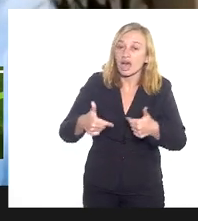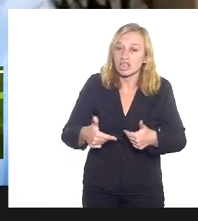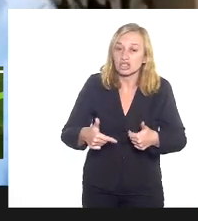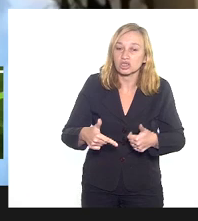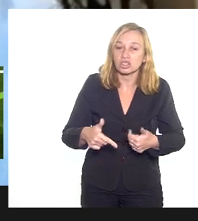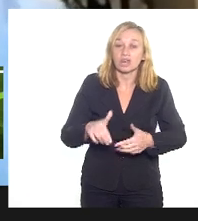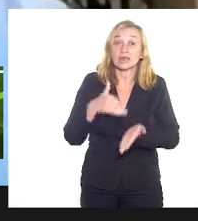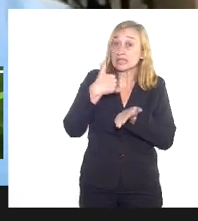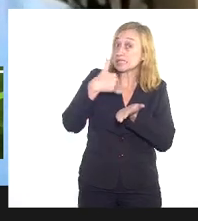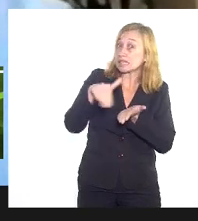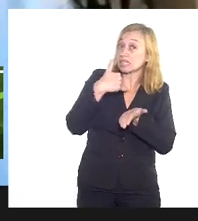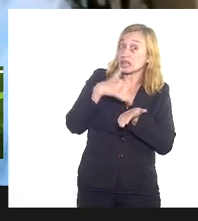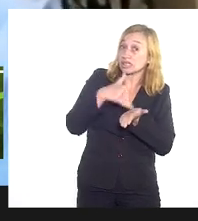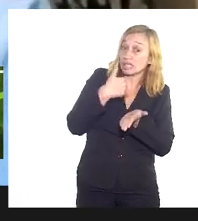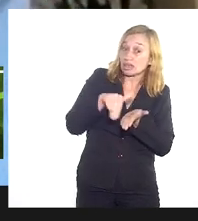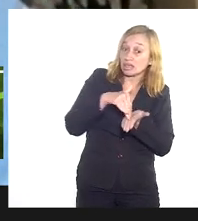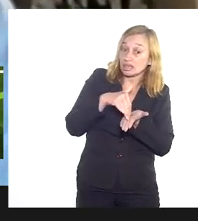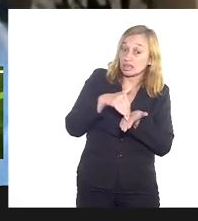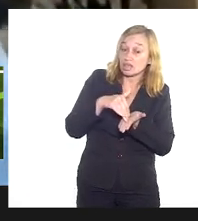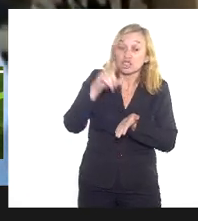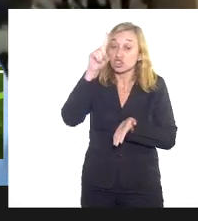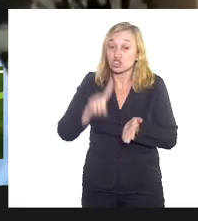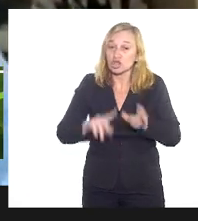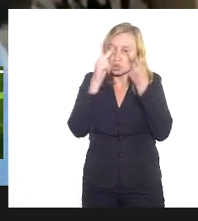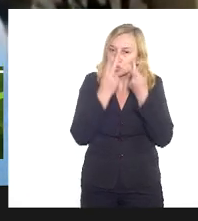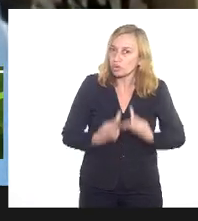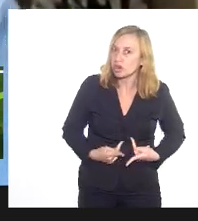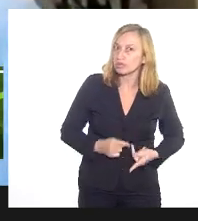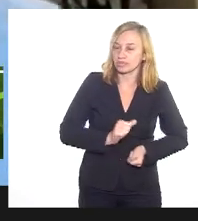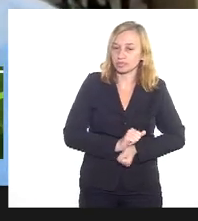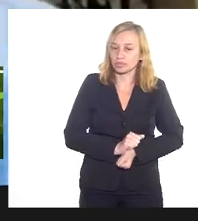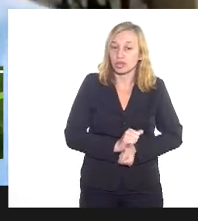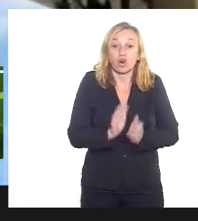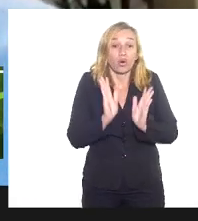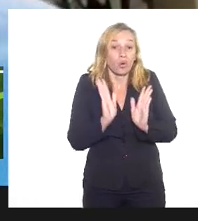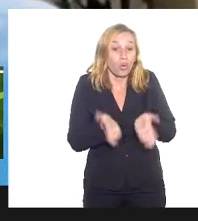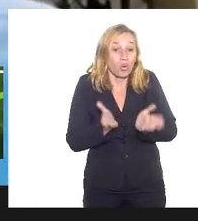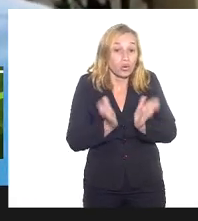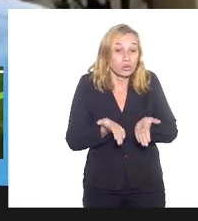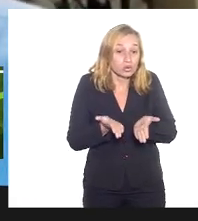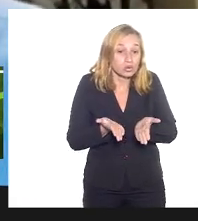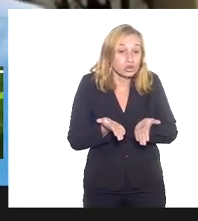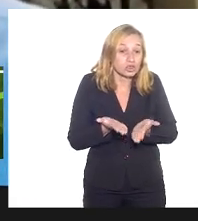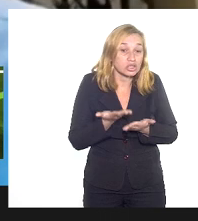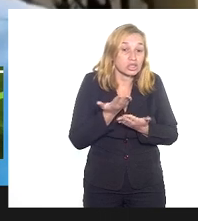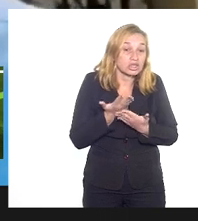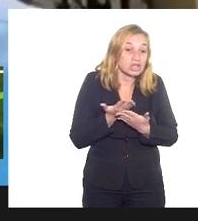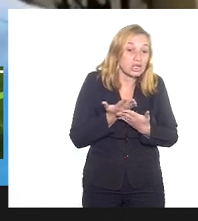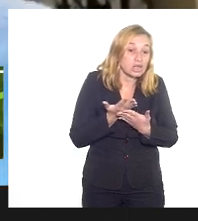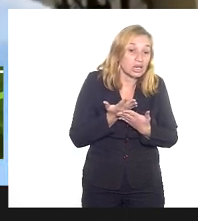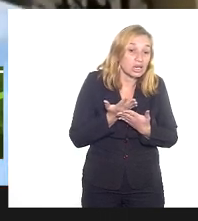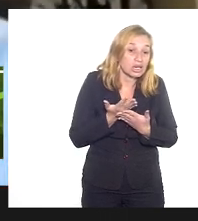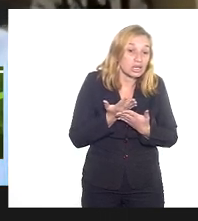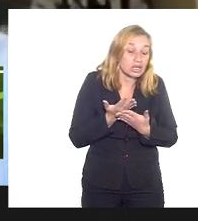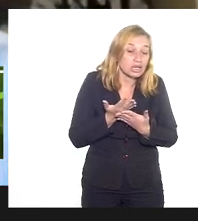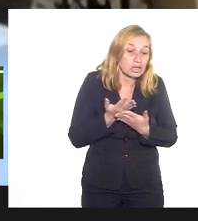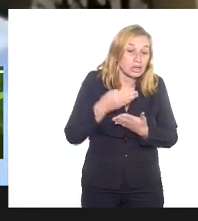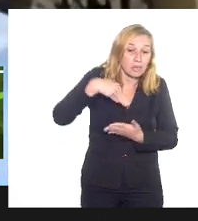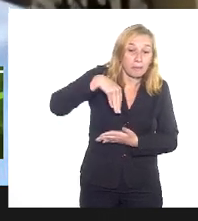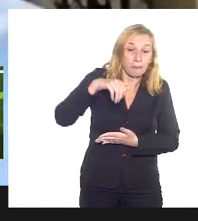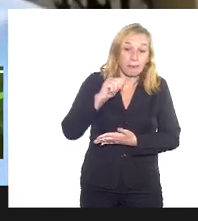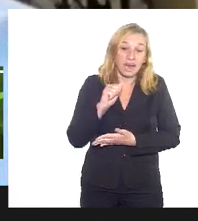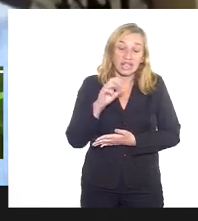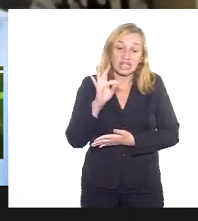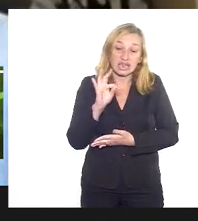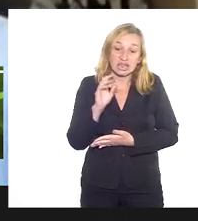Secretaria de Direitos Humanos, que hoje está na mão, por acaso, do Matheus Quintal,